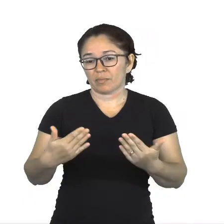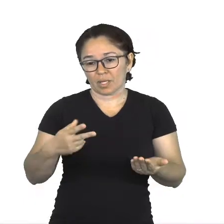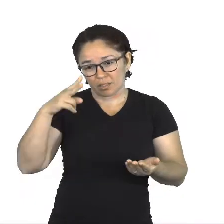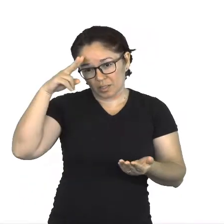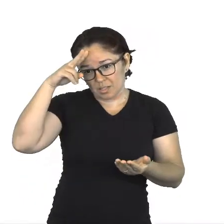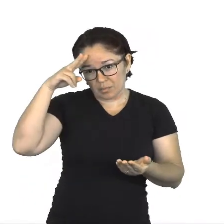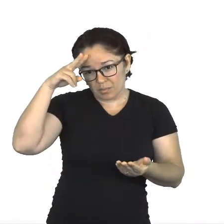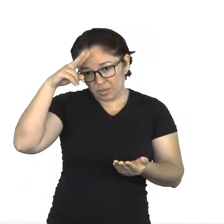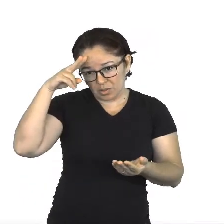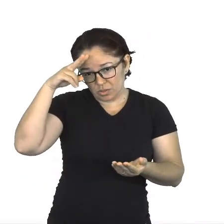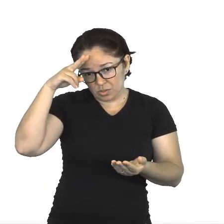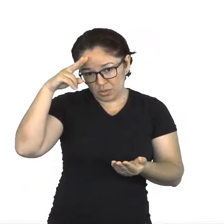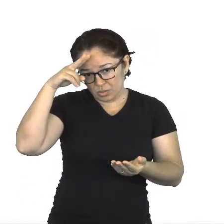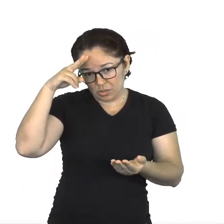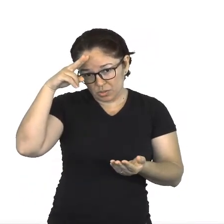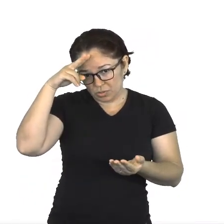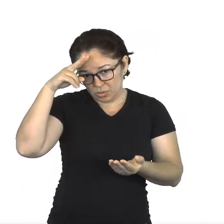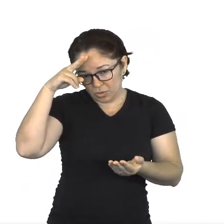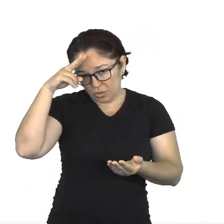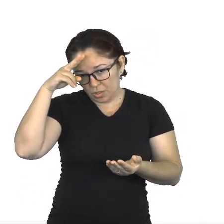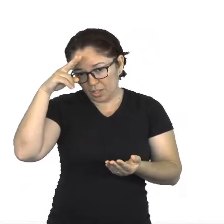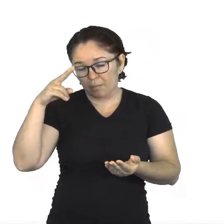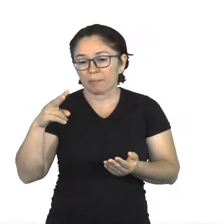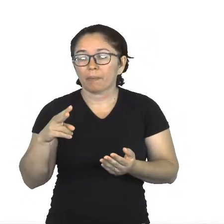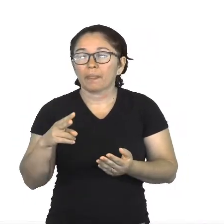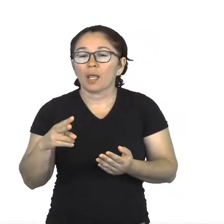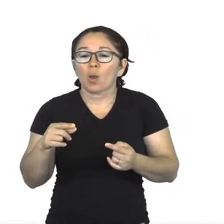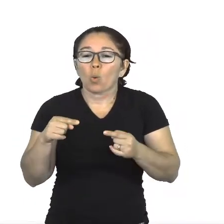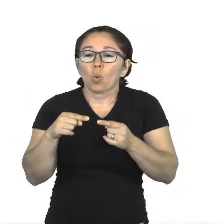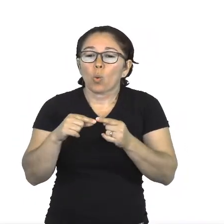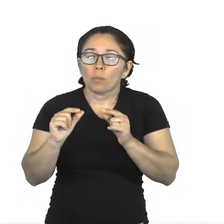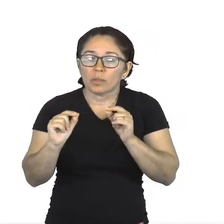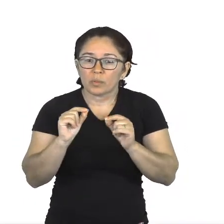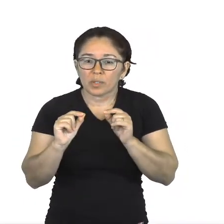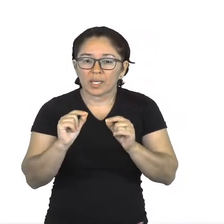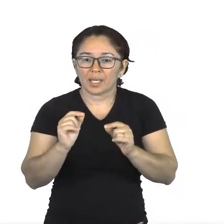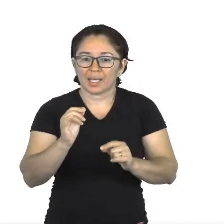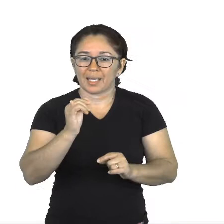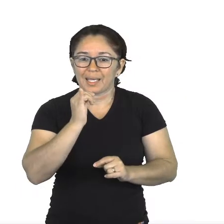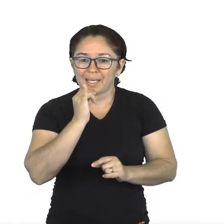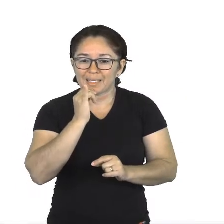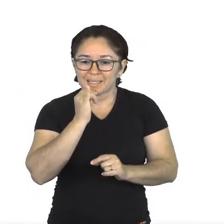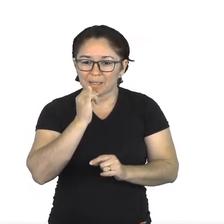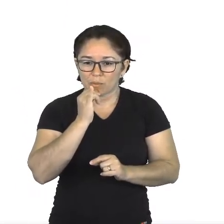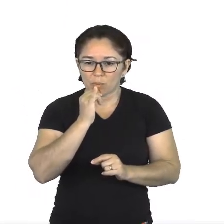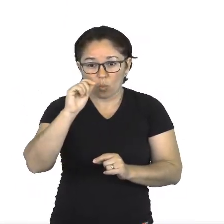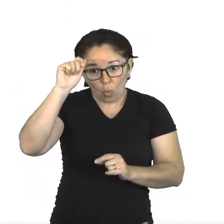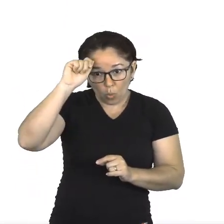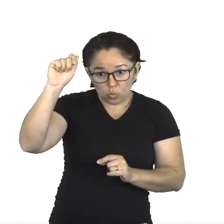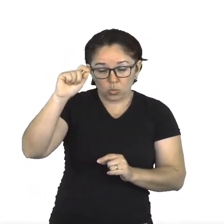pelos pais de Zusak que cresceram na Alemanha durante o nazismo.